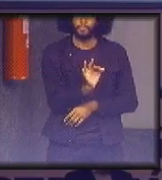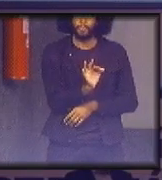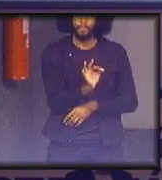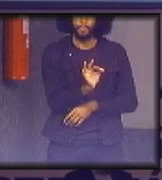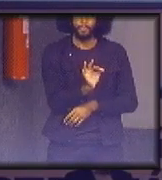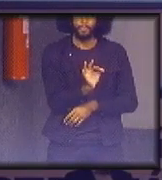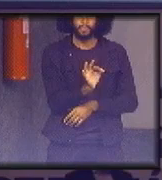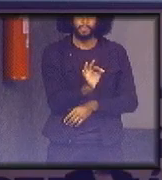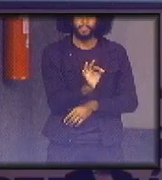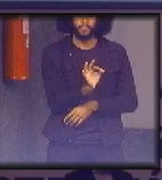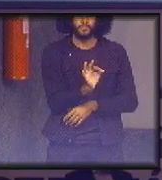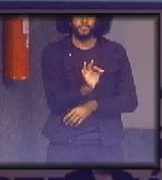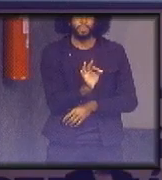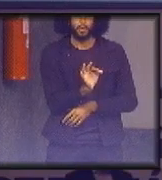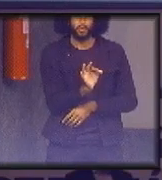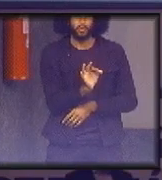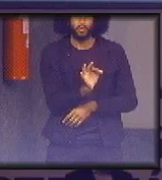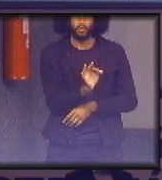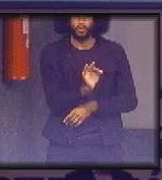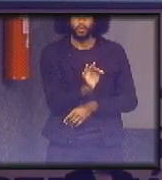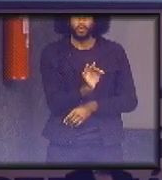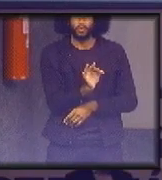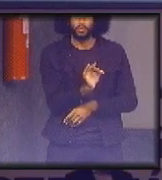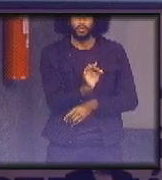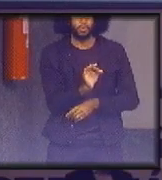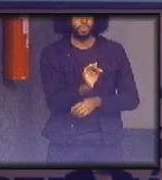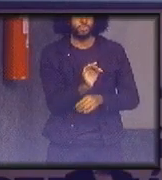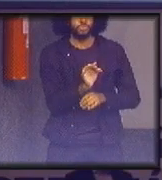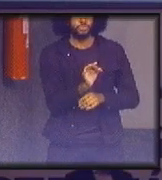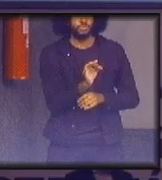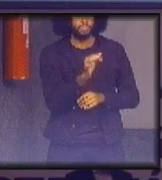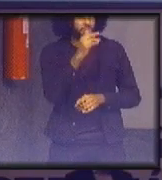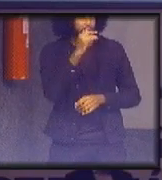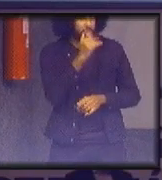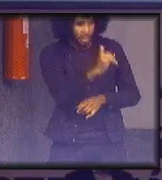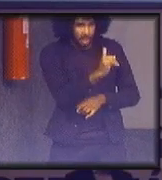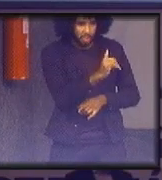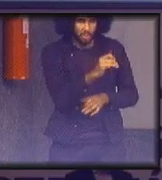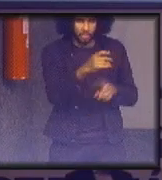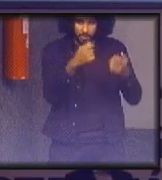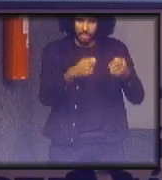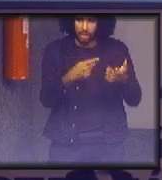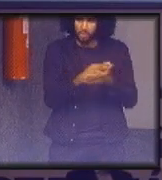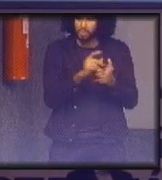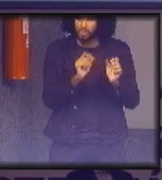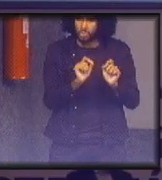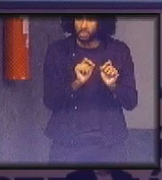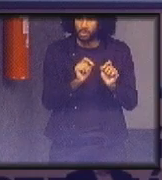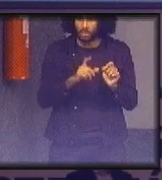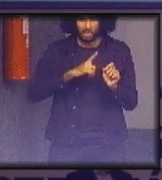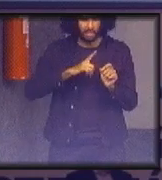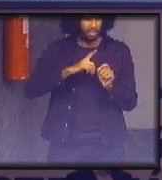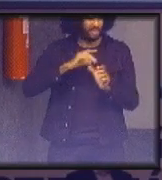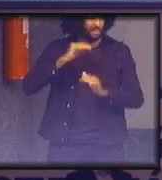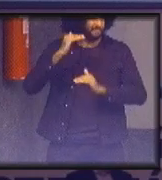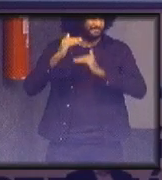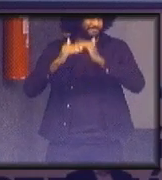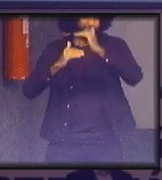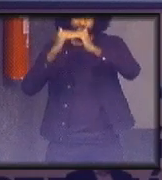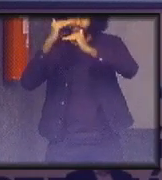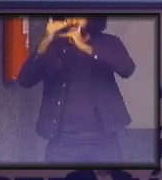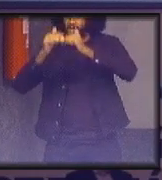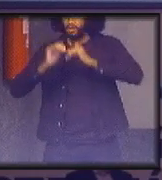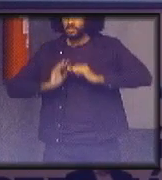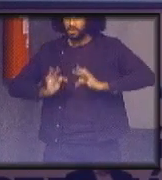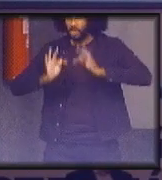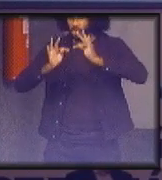da frota brasileira elétrica tem que acontecer uma série de desenvolvimentos de tecnologias que a gente